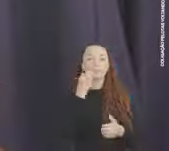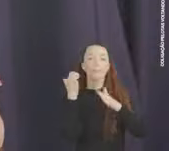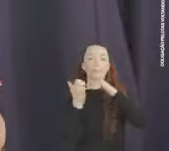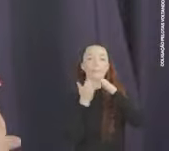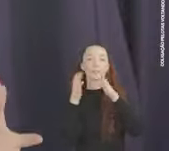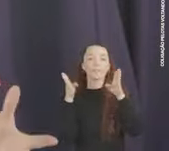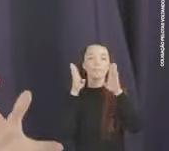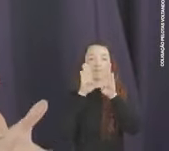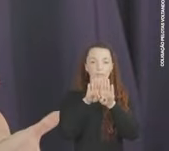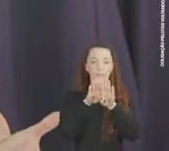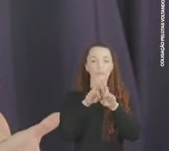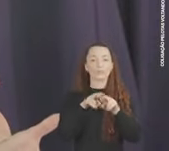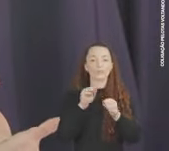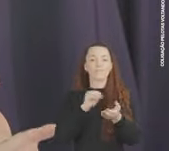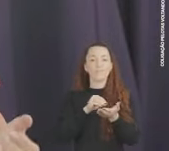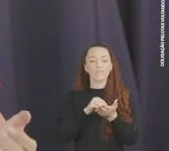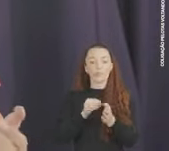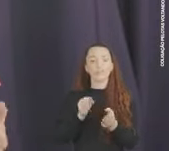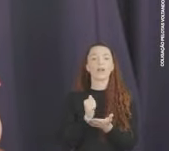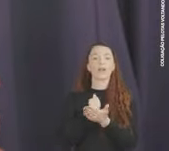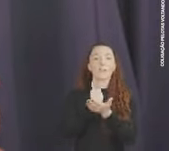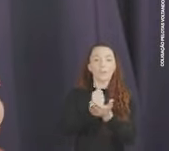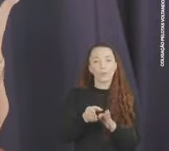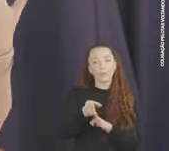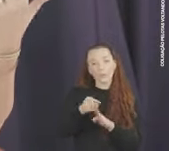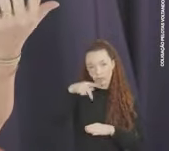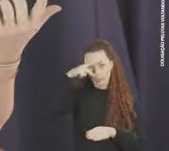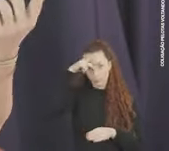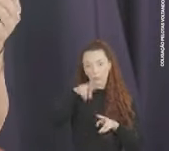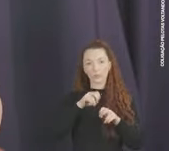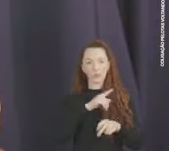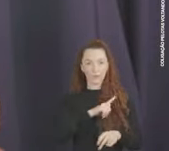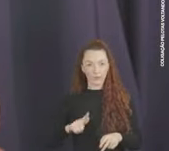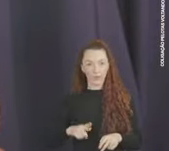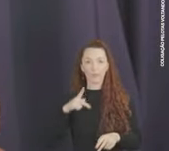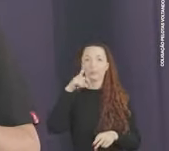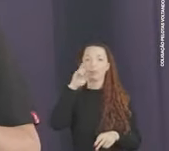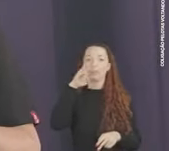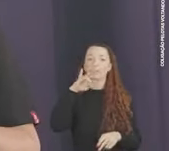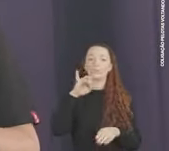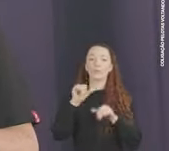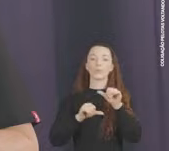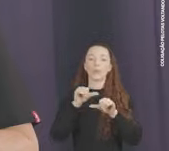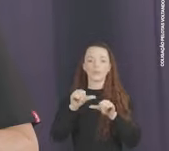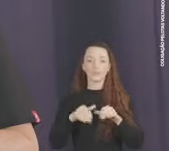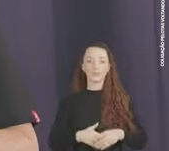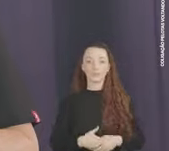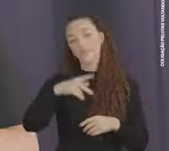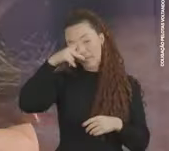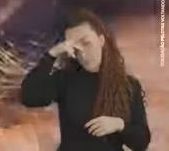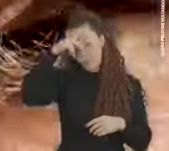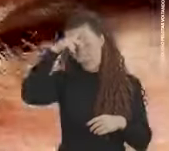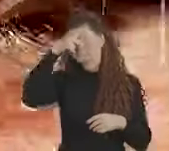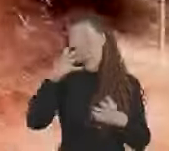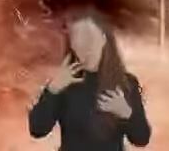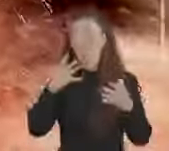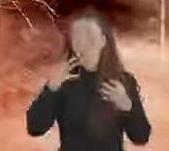Sabe esse monte de empresas fechando por total falta de apoio e orientação do governo? Com Peronde, isso vai mudar.